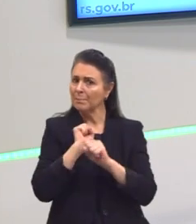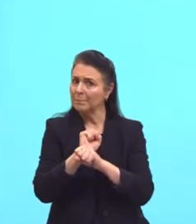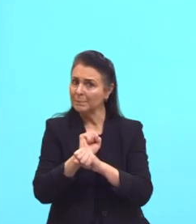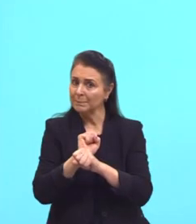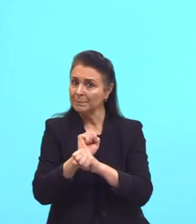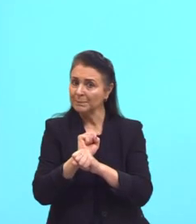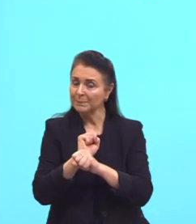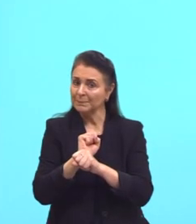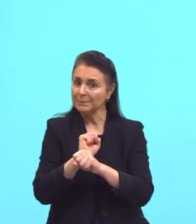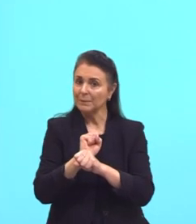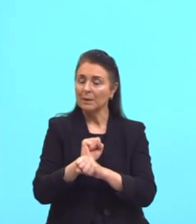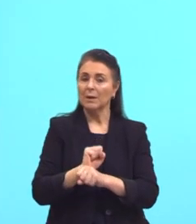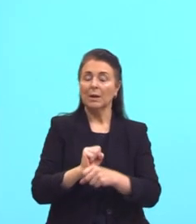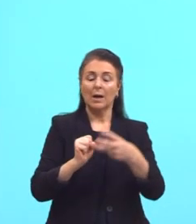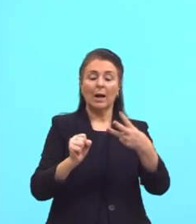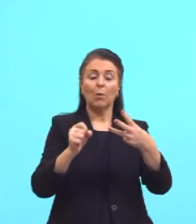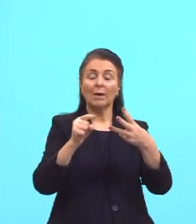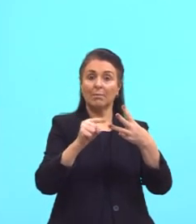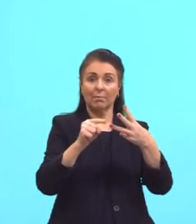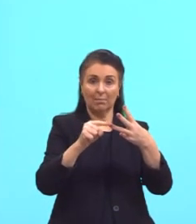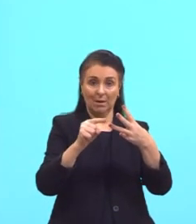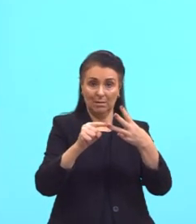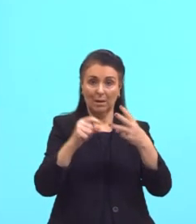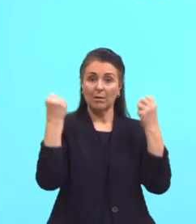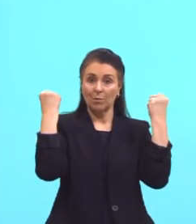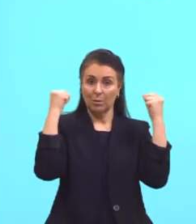Aqui, para o terceiro tipo, então, de atividade.